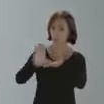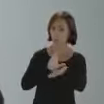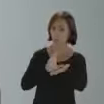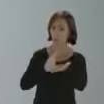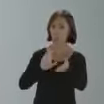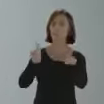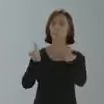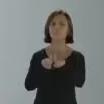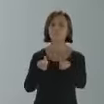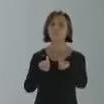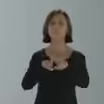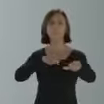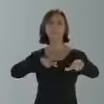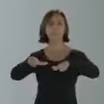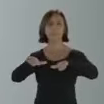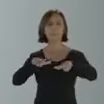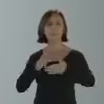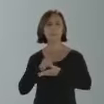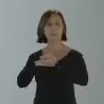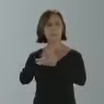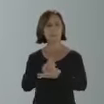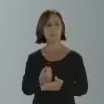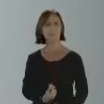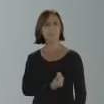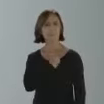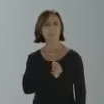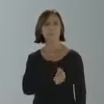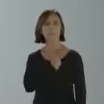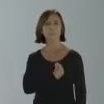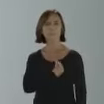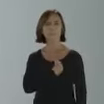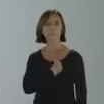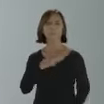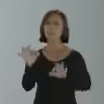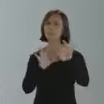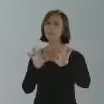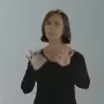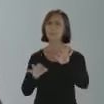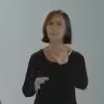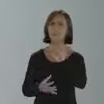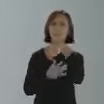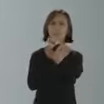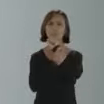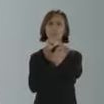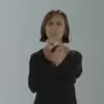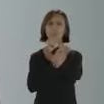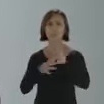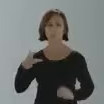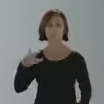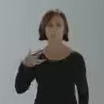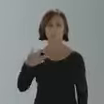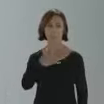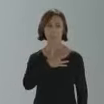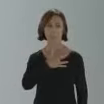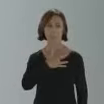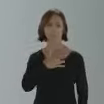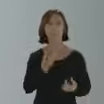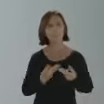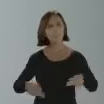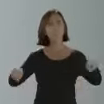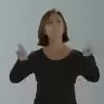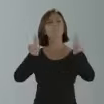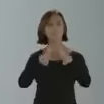e ações para proteger vidas. Criar condições seguras de saúde pública para a retomada.